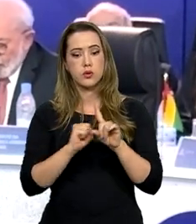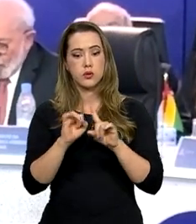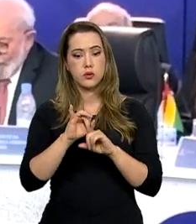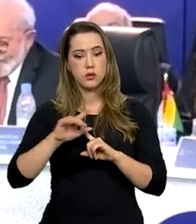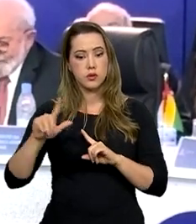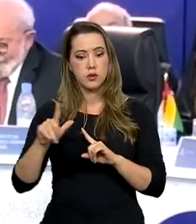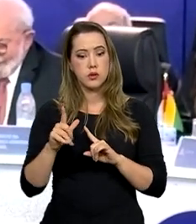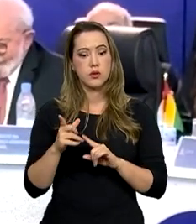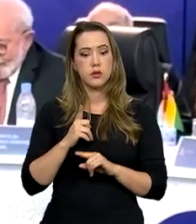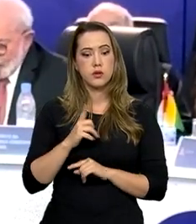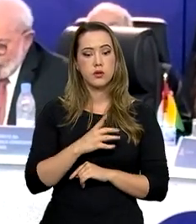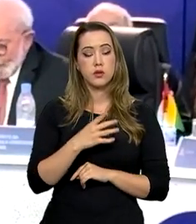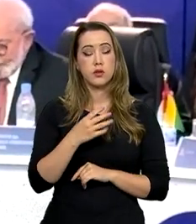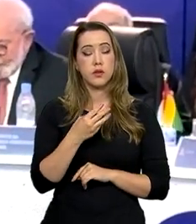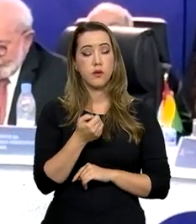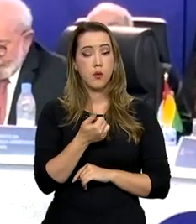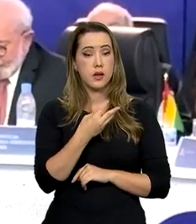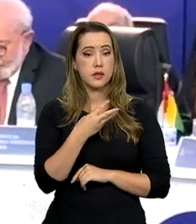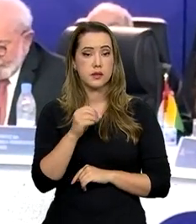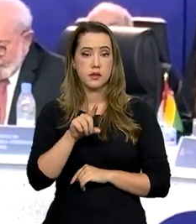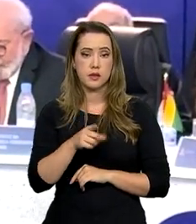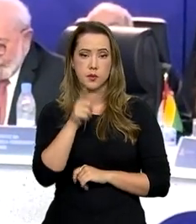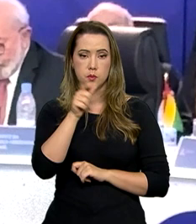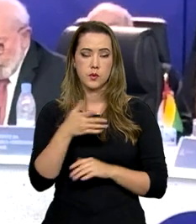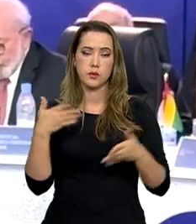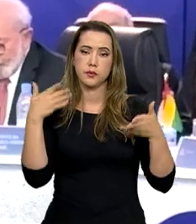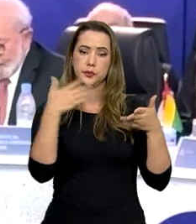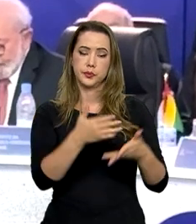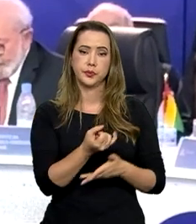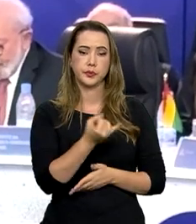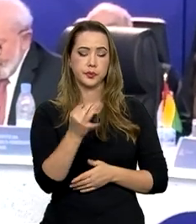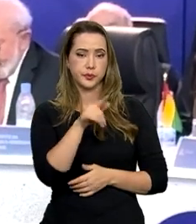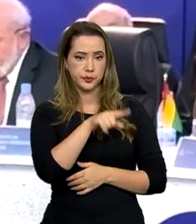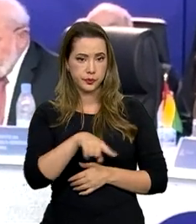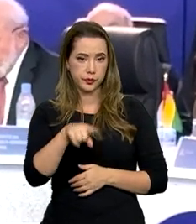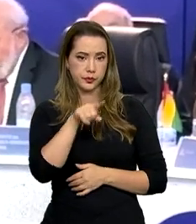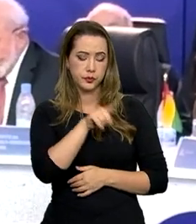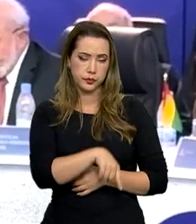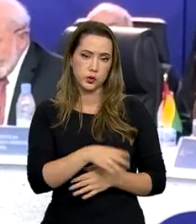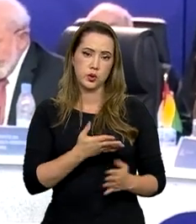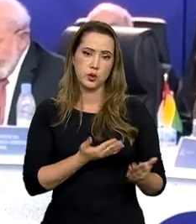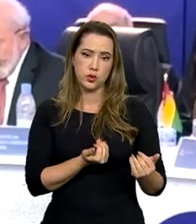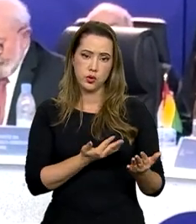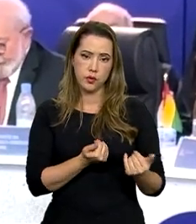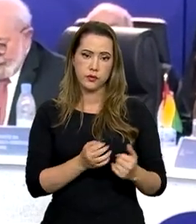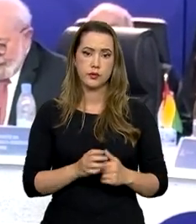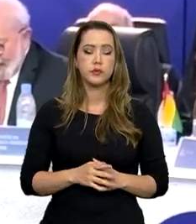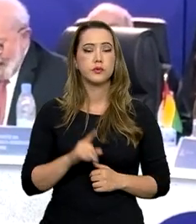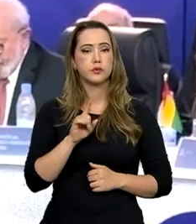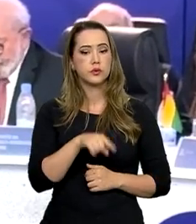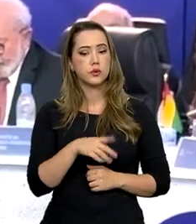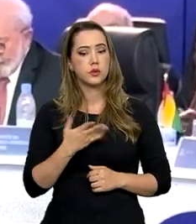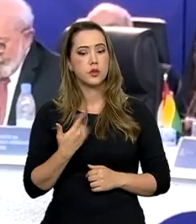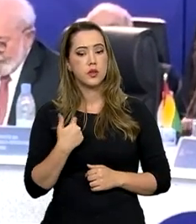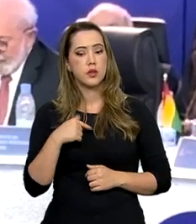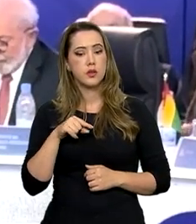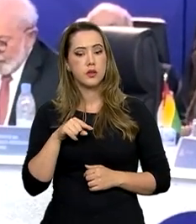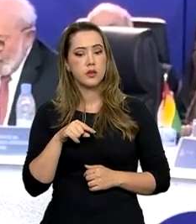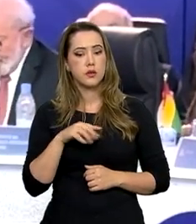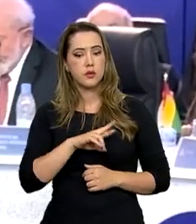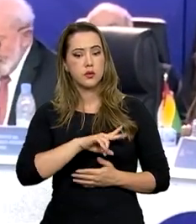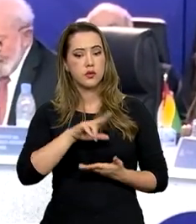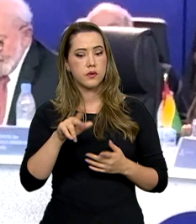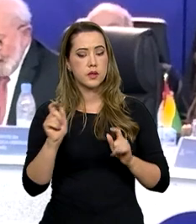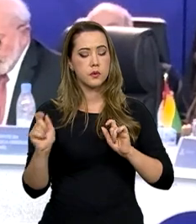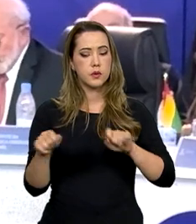contaram com quase 30 mil participantes. Muitos ali eram jovens, que se engajam de diversas